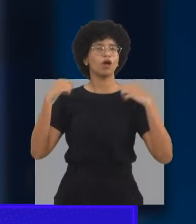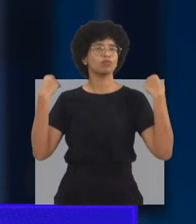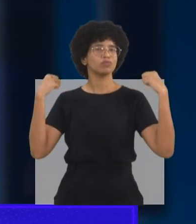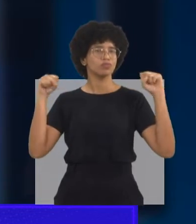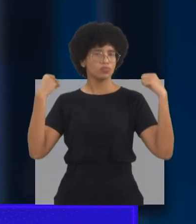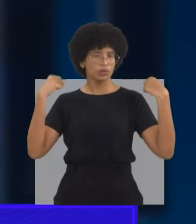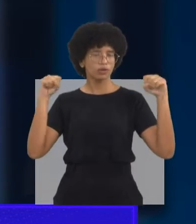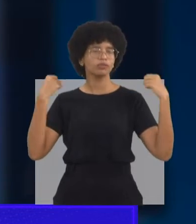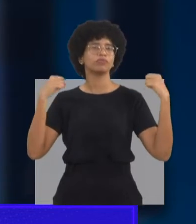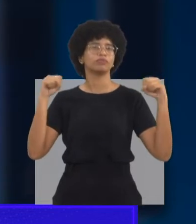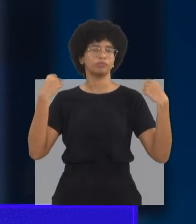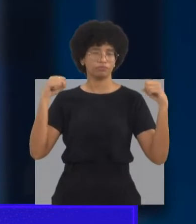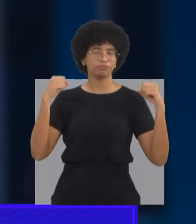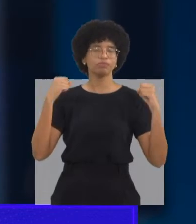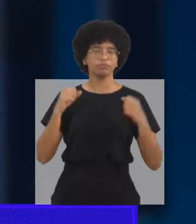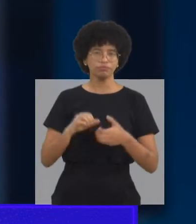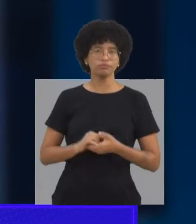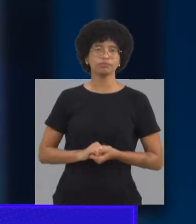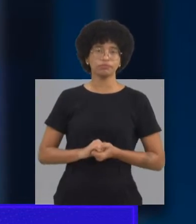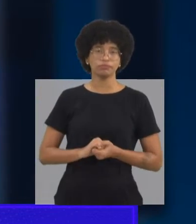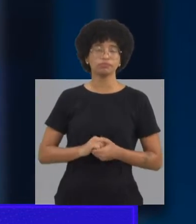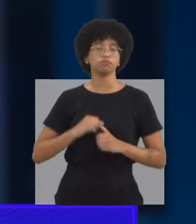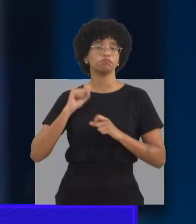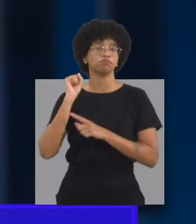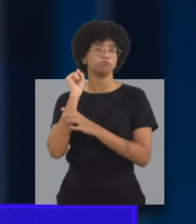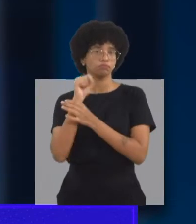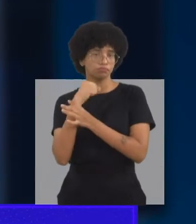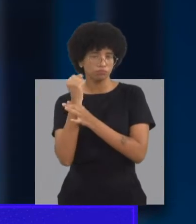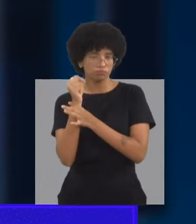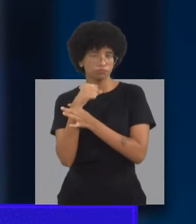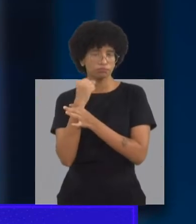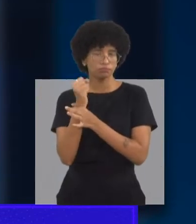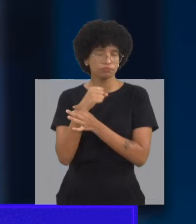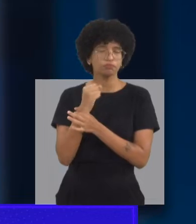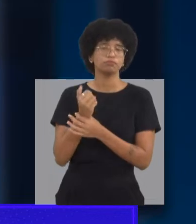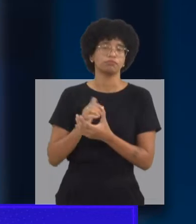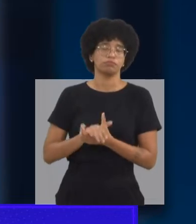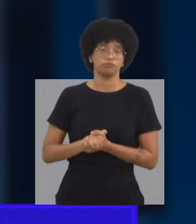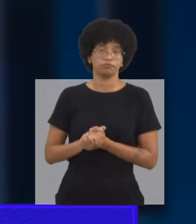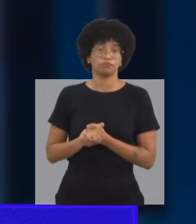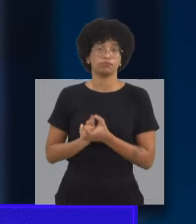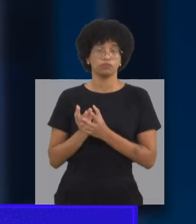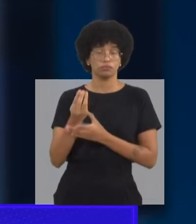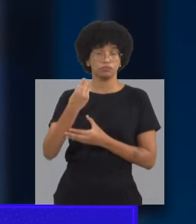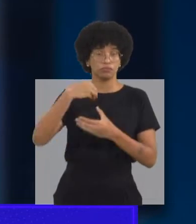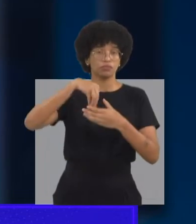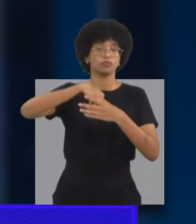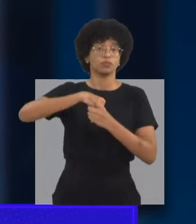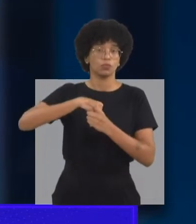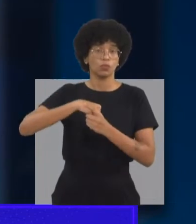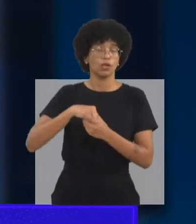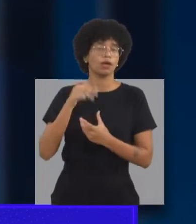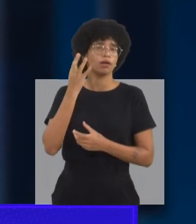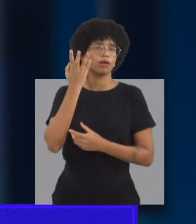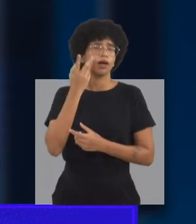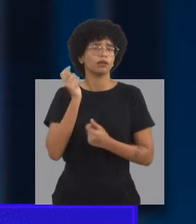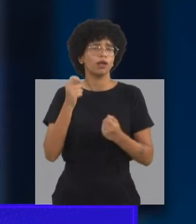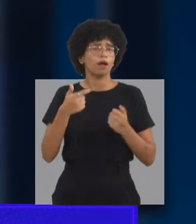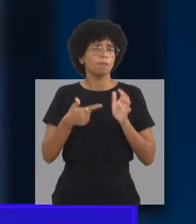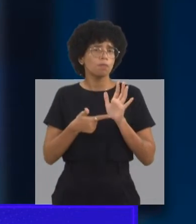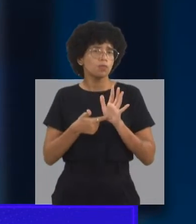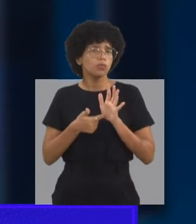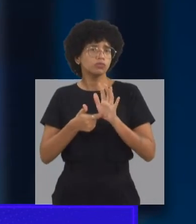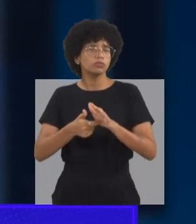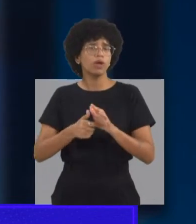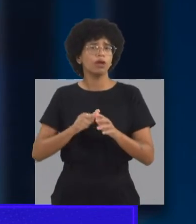múltiplas e assim tem que ser a equipe no sentido do fonodiólogo, do psicólogo, do terapeuta ocupacional,